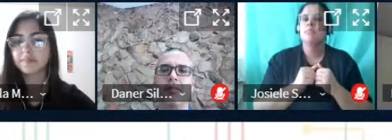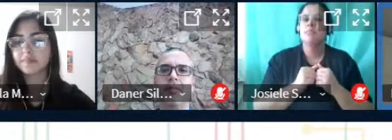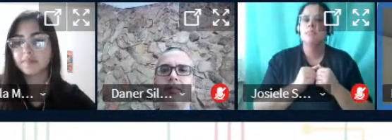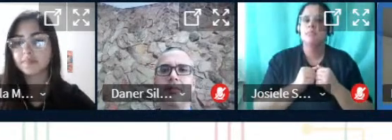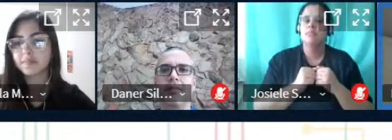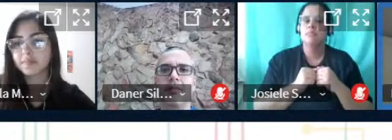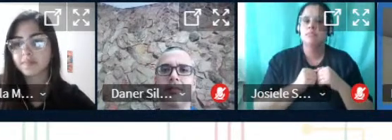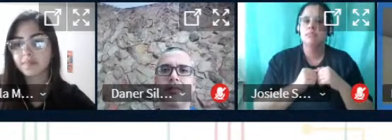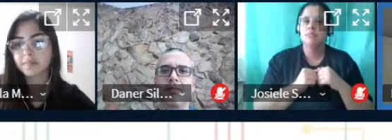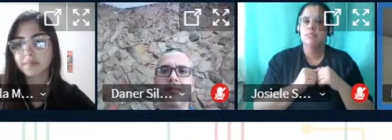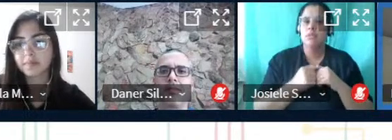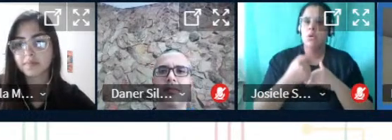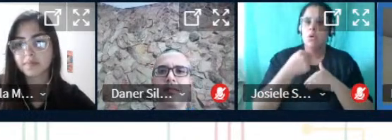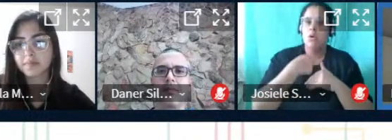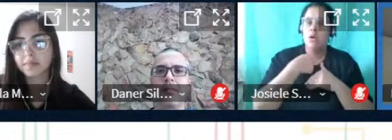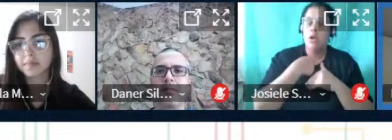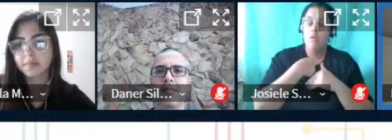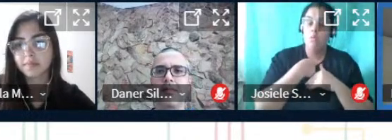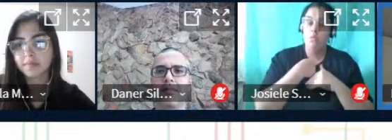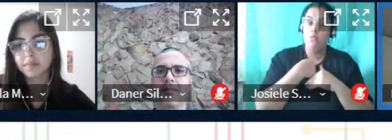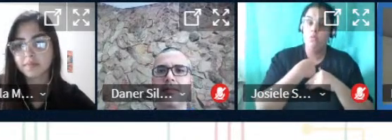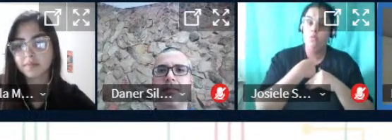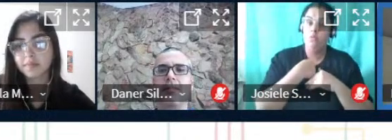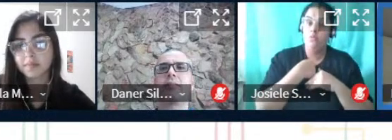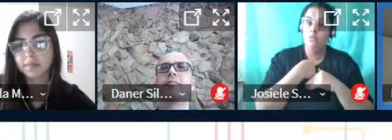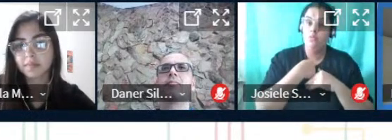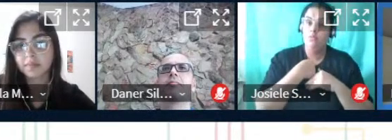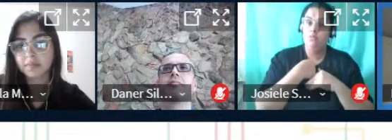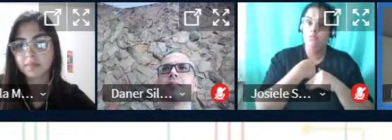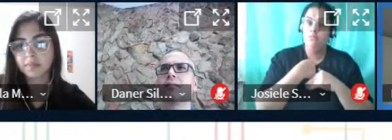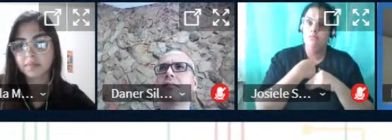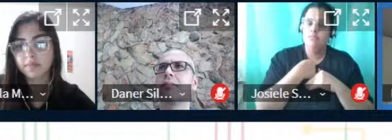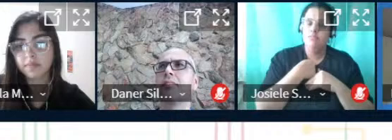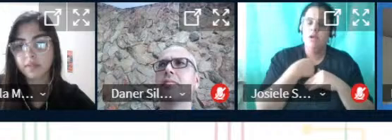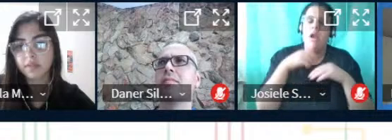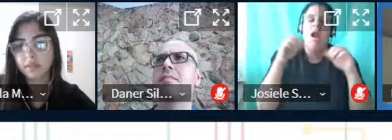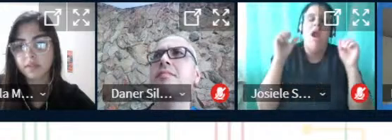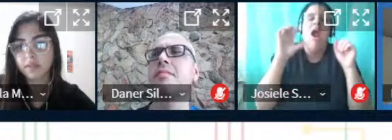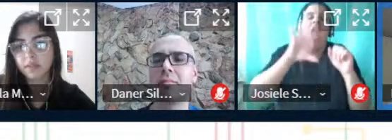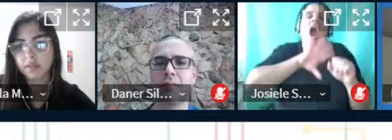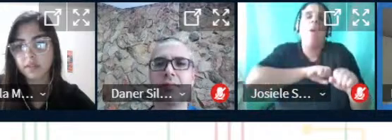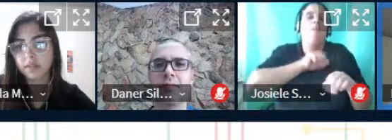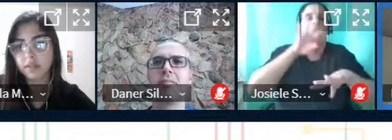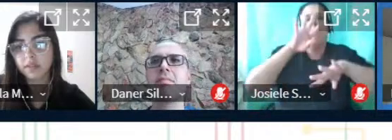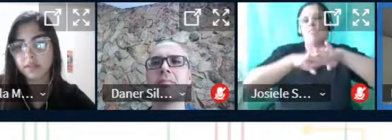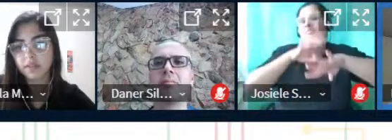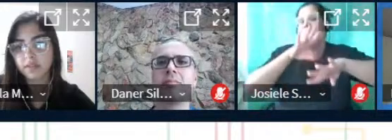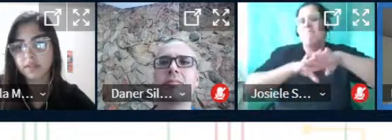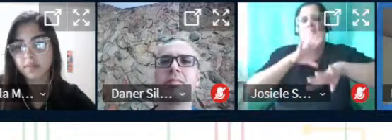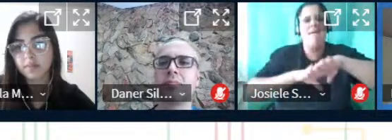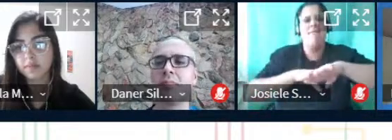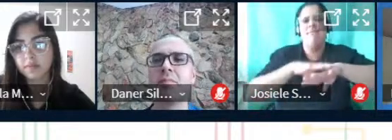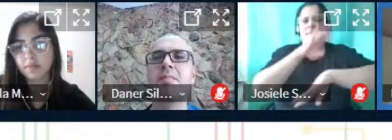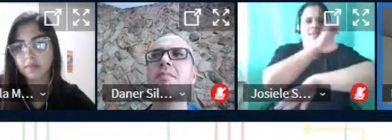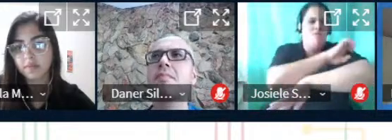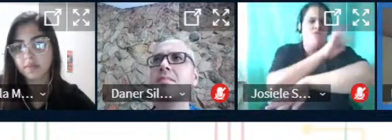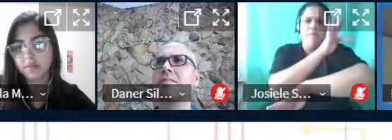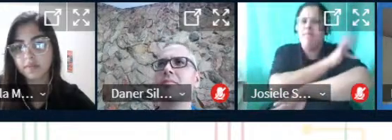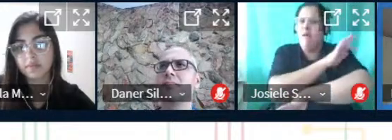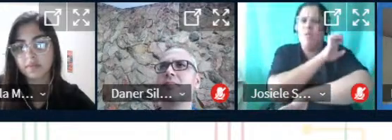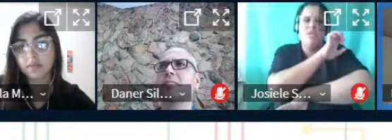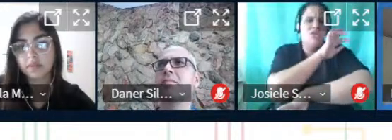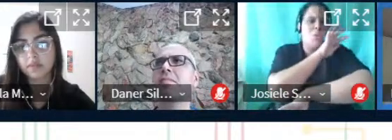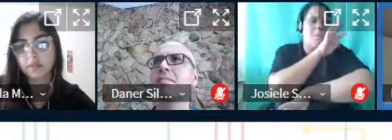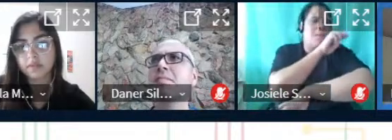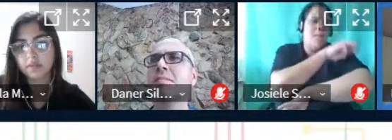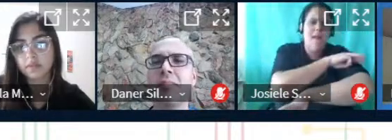eu assim eu sou apaixonado pela matemática desde do fundamental do médio do ensino